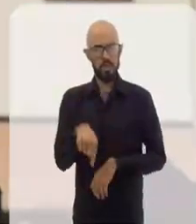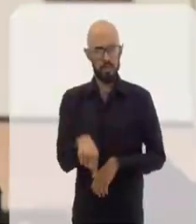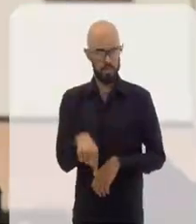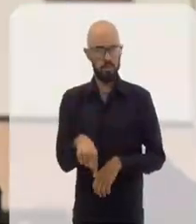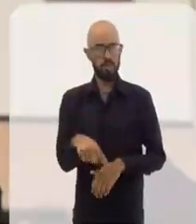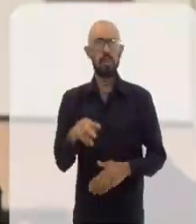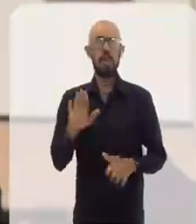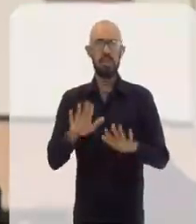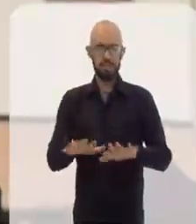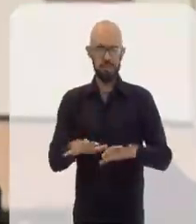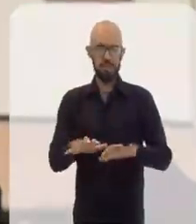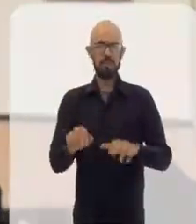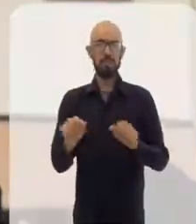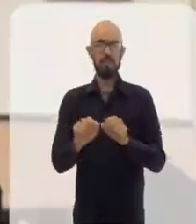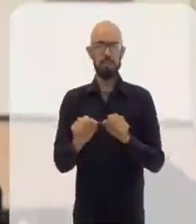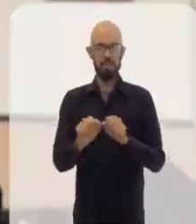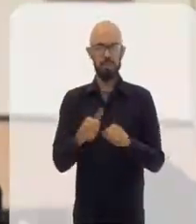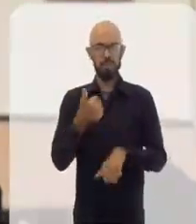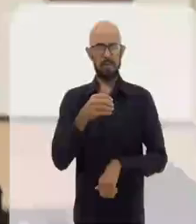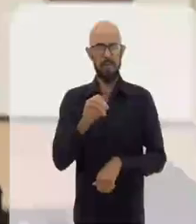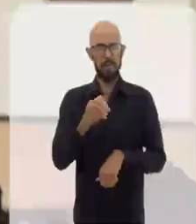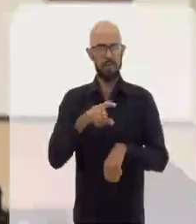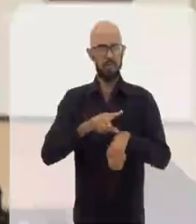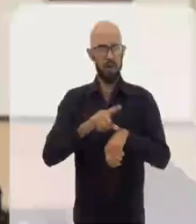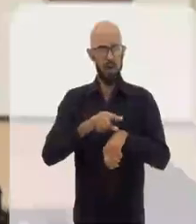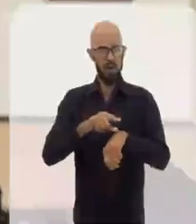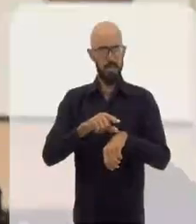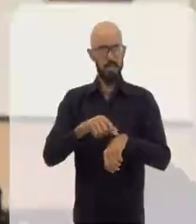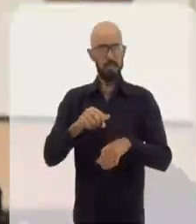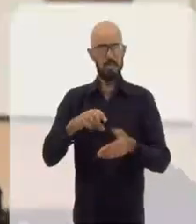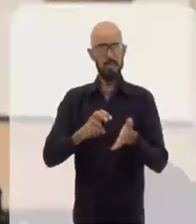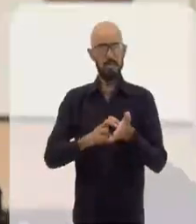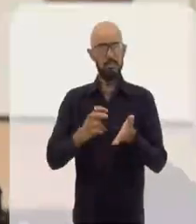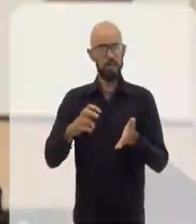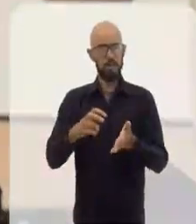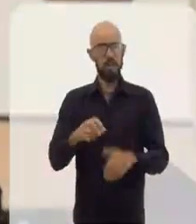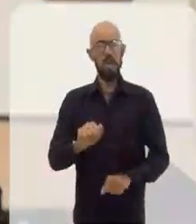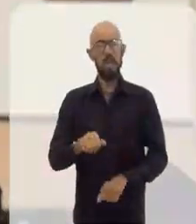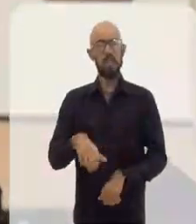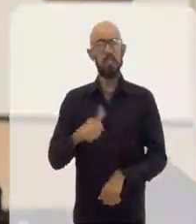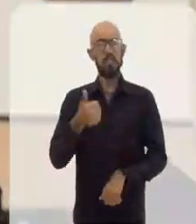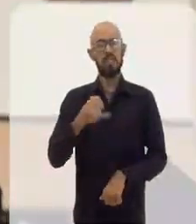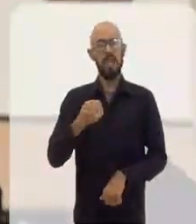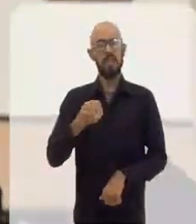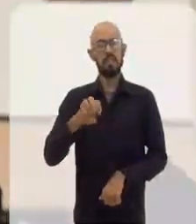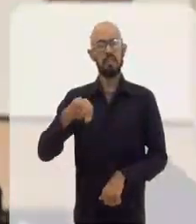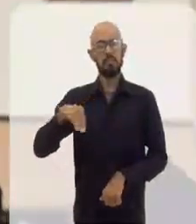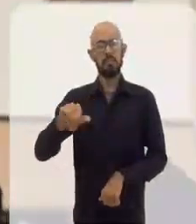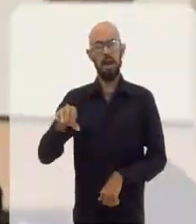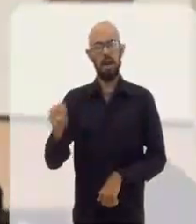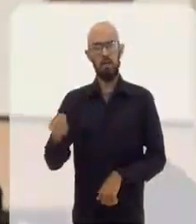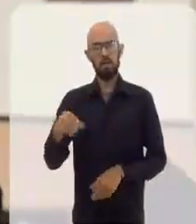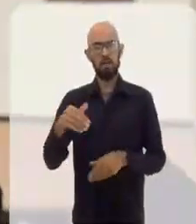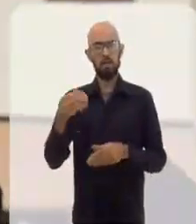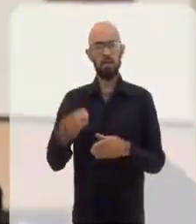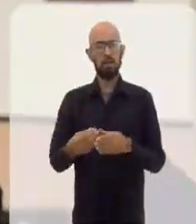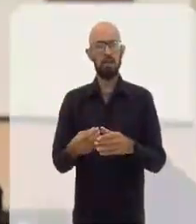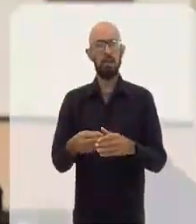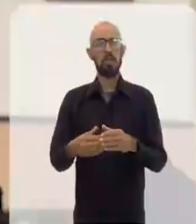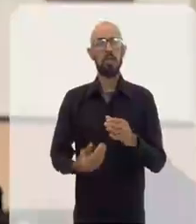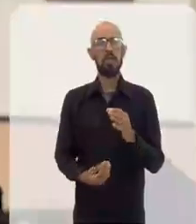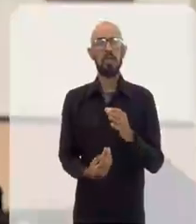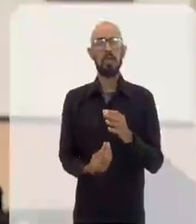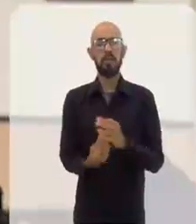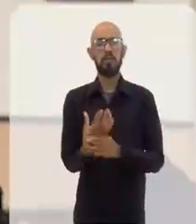ser constituído aqui. E foi feita a eleição, às 10 horas da manhã do dia 10 de maio de 1889, e